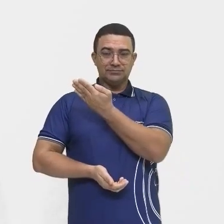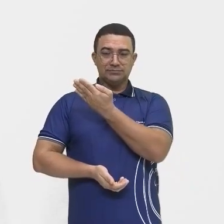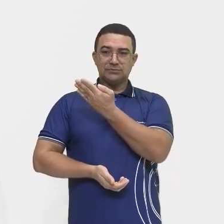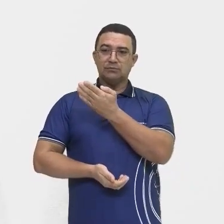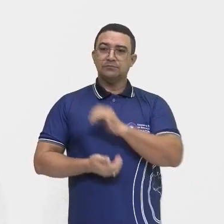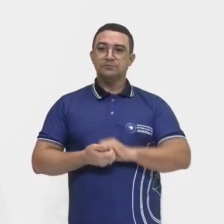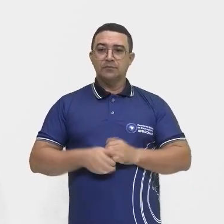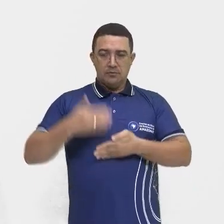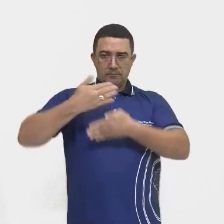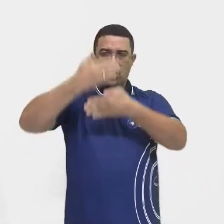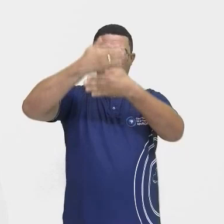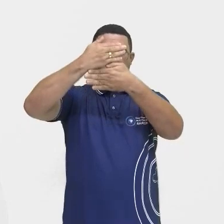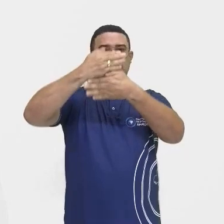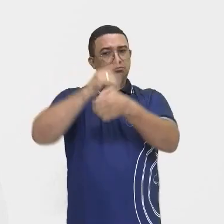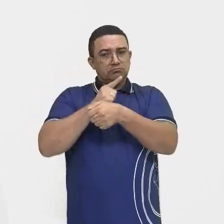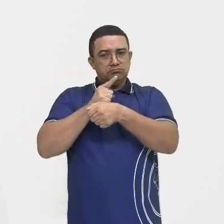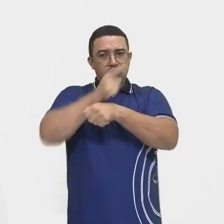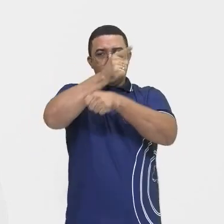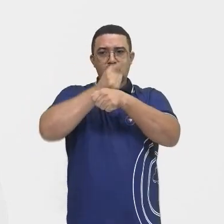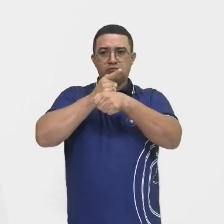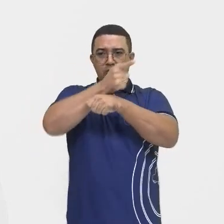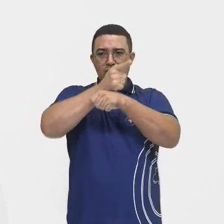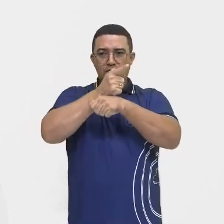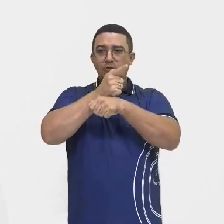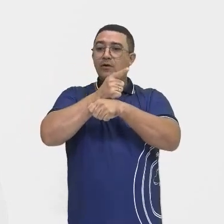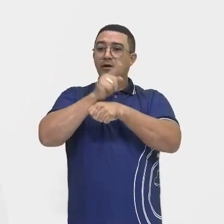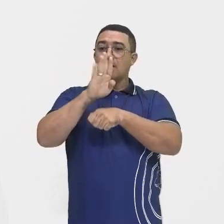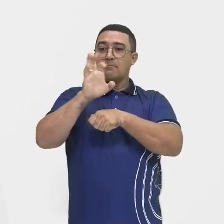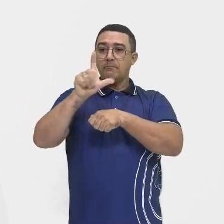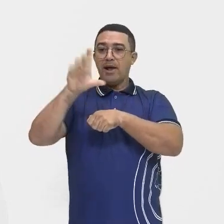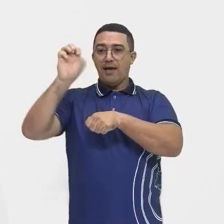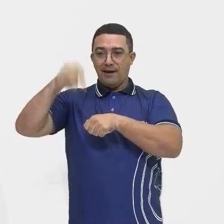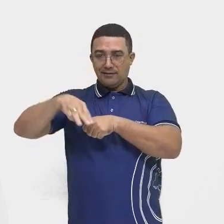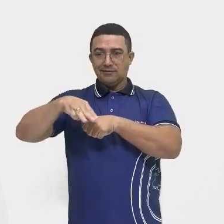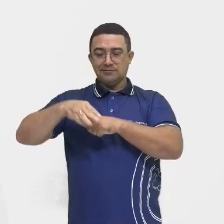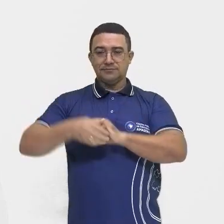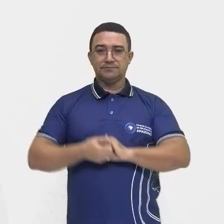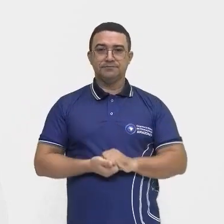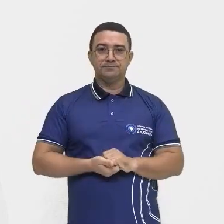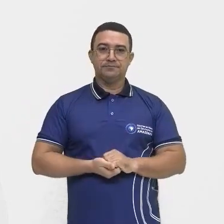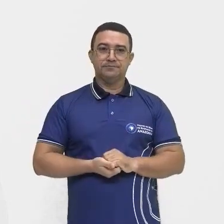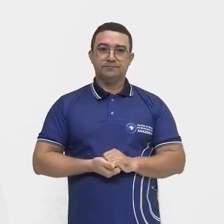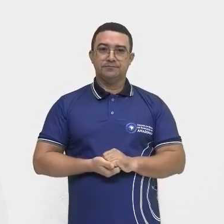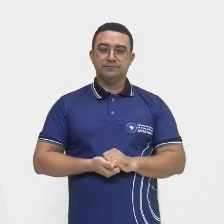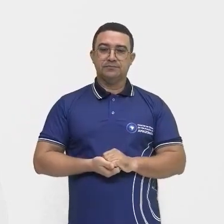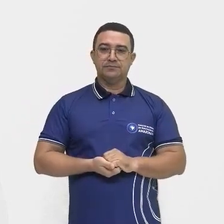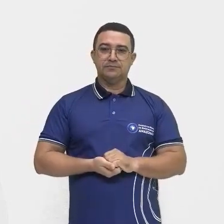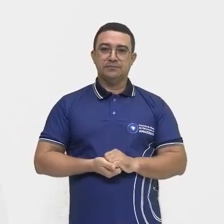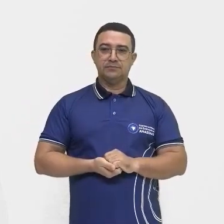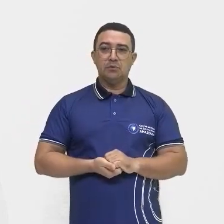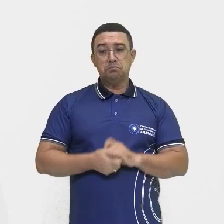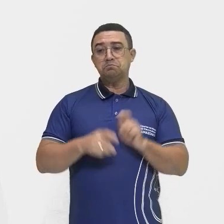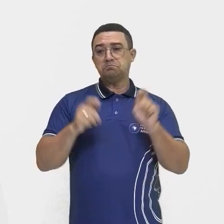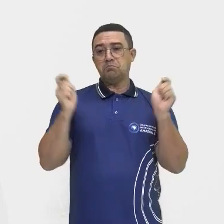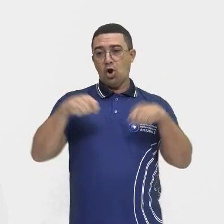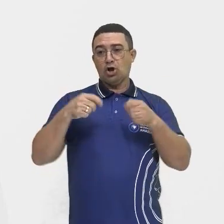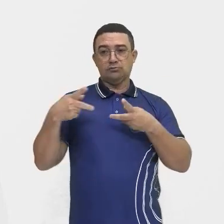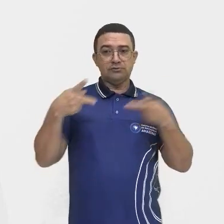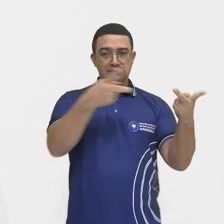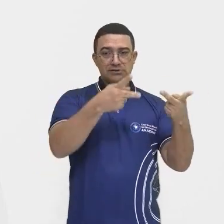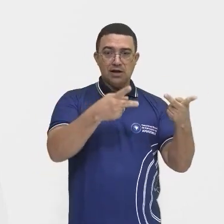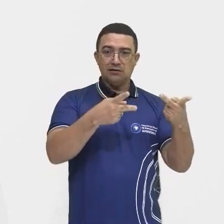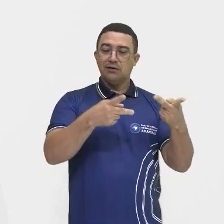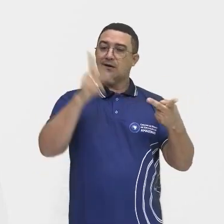Forte do Presépio, em Belém. Se vocês forem lá, não esqueçam de conhecer aí que é, inclusive,